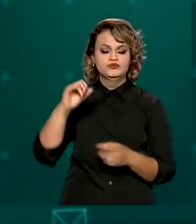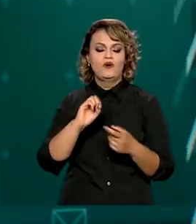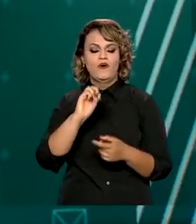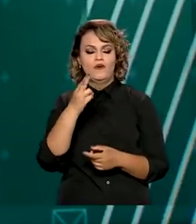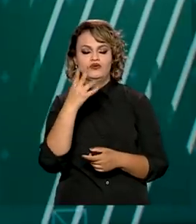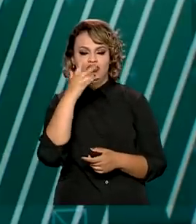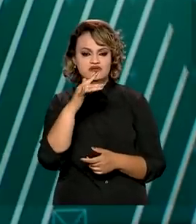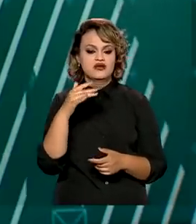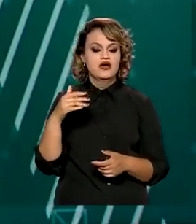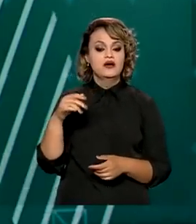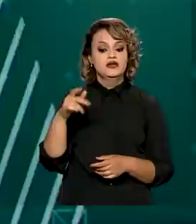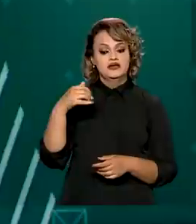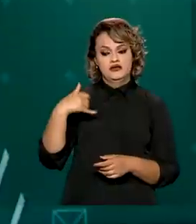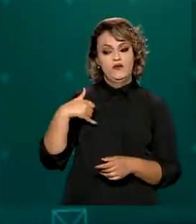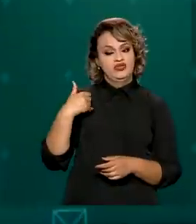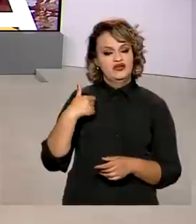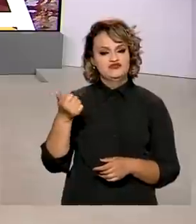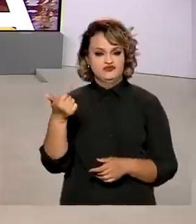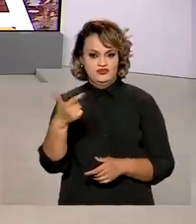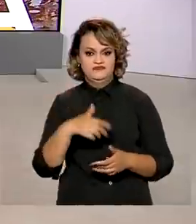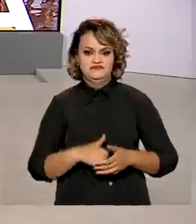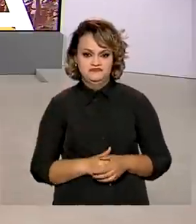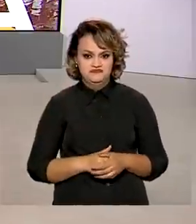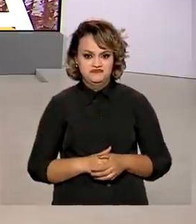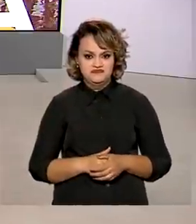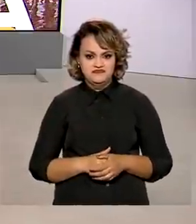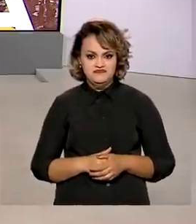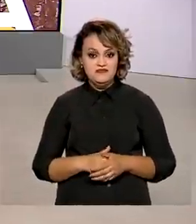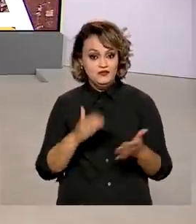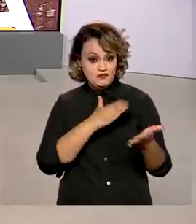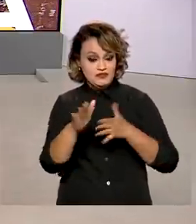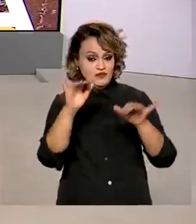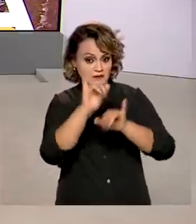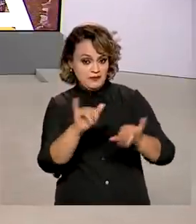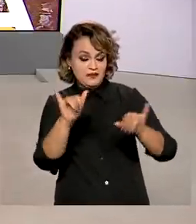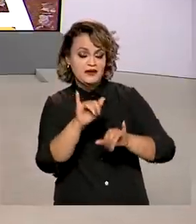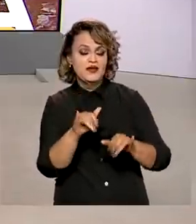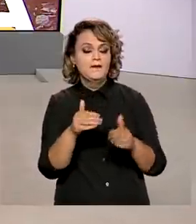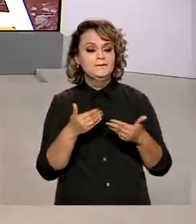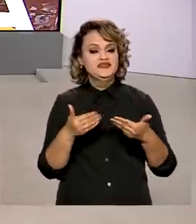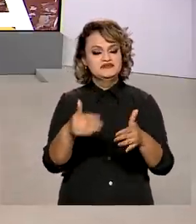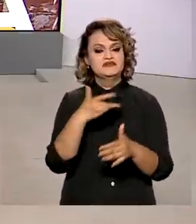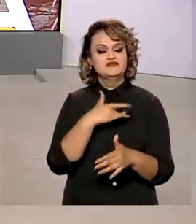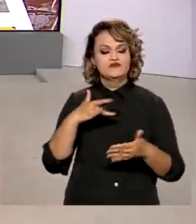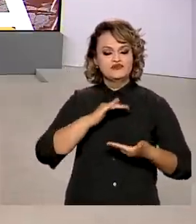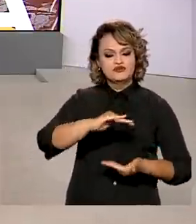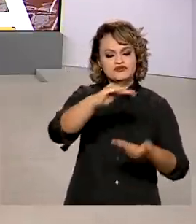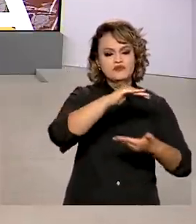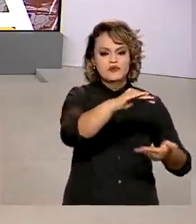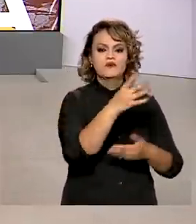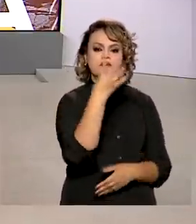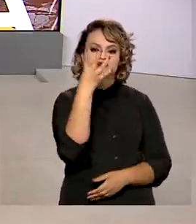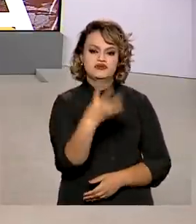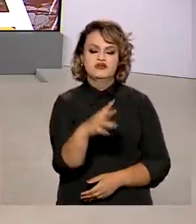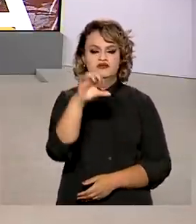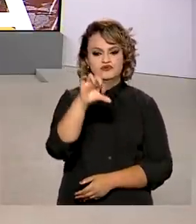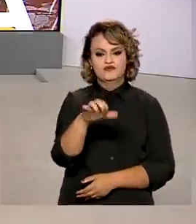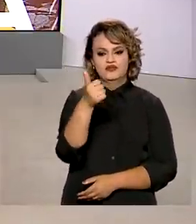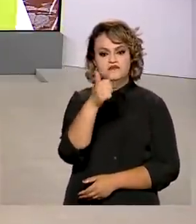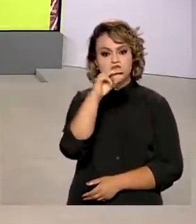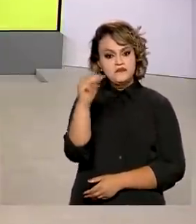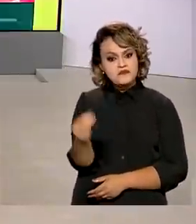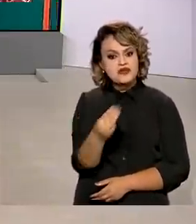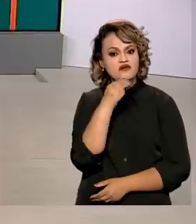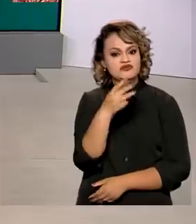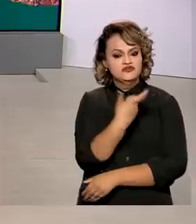do público com mais de 12 anos. Desde o início da campanha, o Ministério da Saúde distribuiu 491 milhões